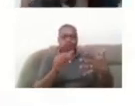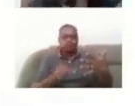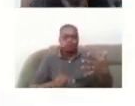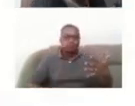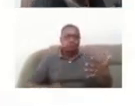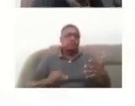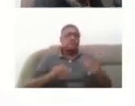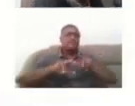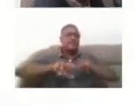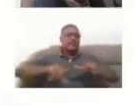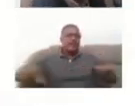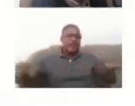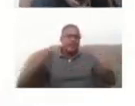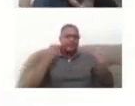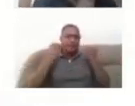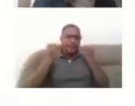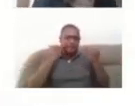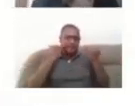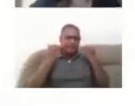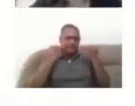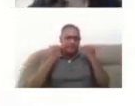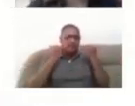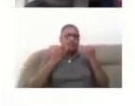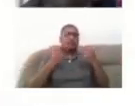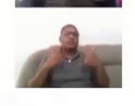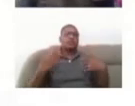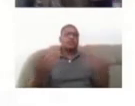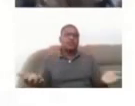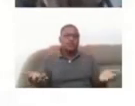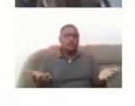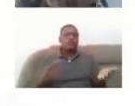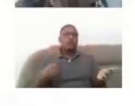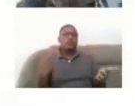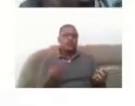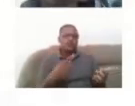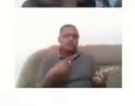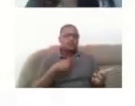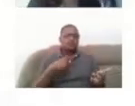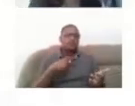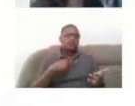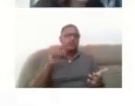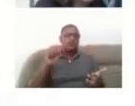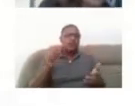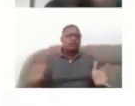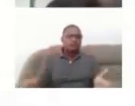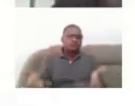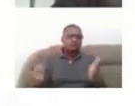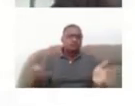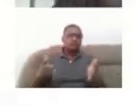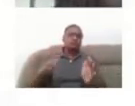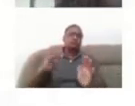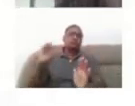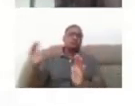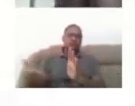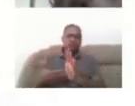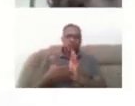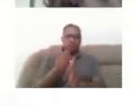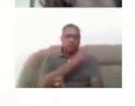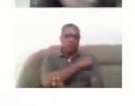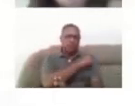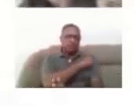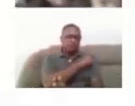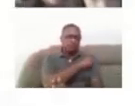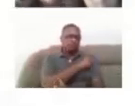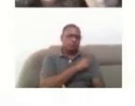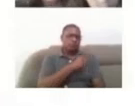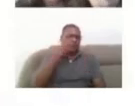informações, então, nesse, a gente está favorecendo a aprendizagem de todos os estudantes, não só os